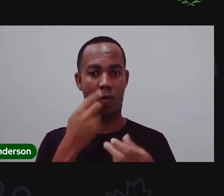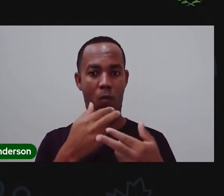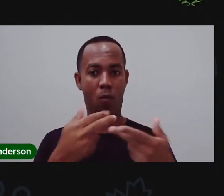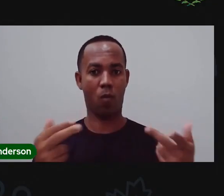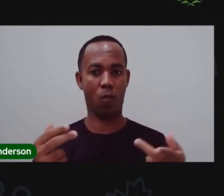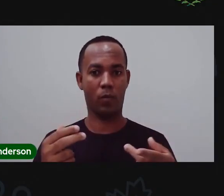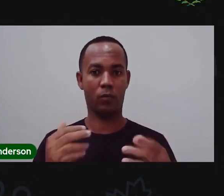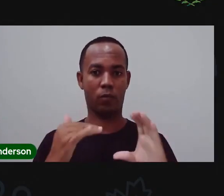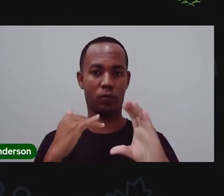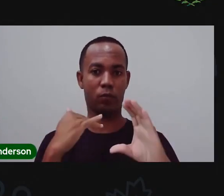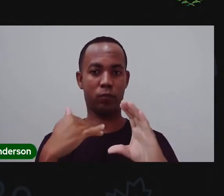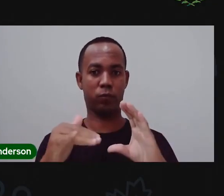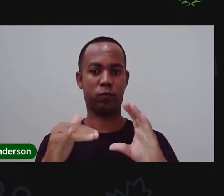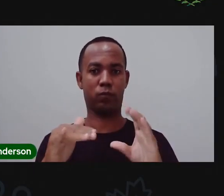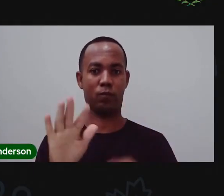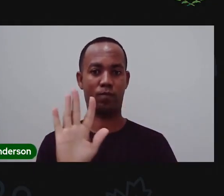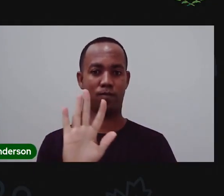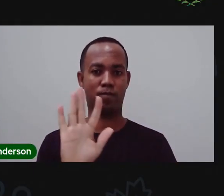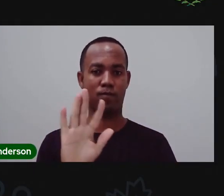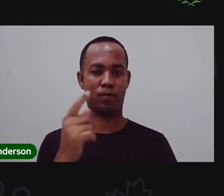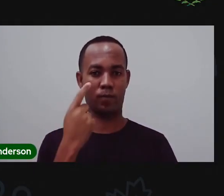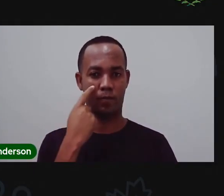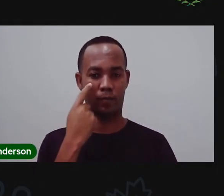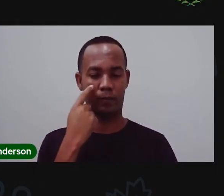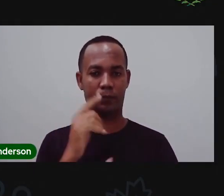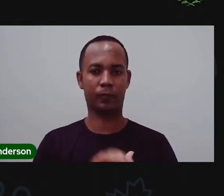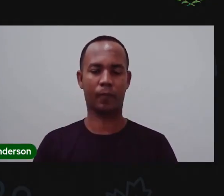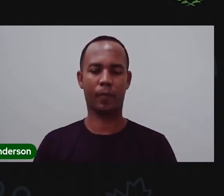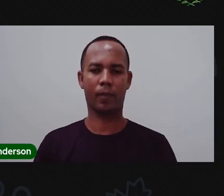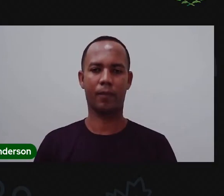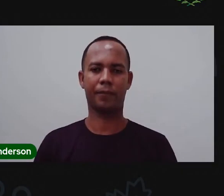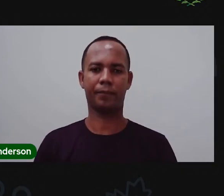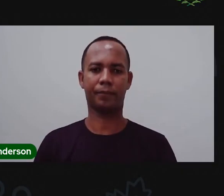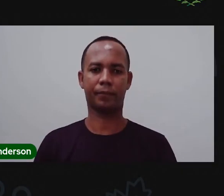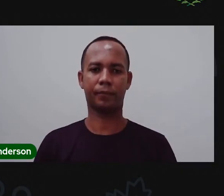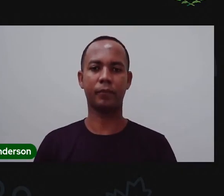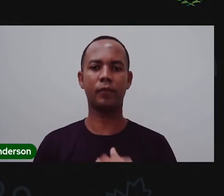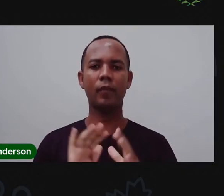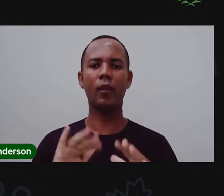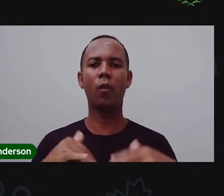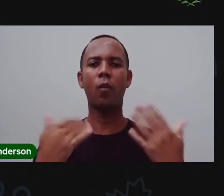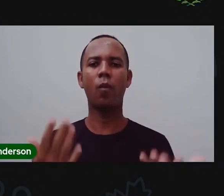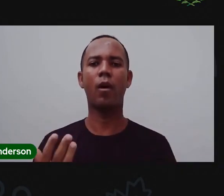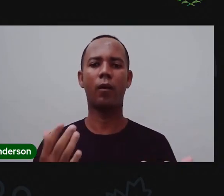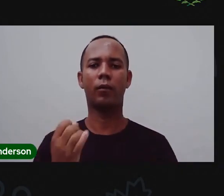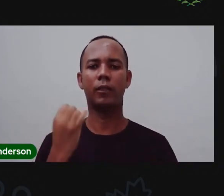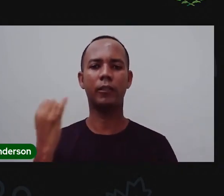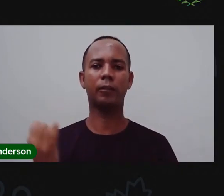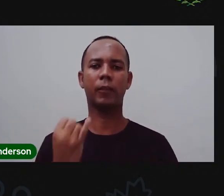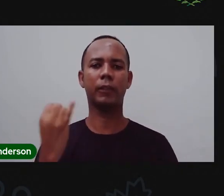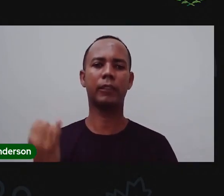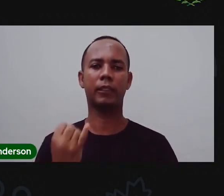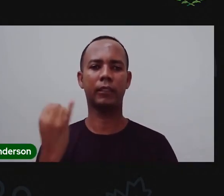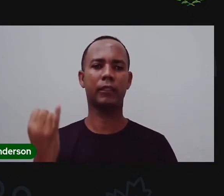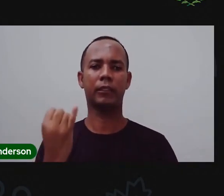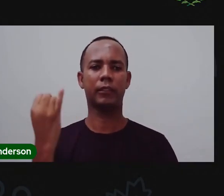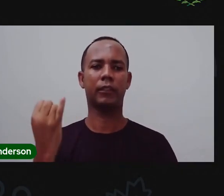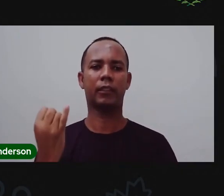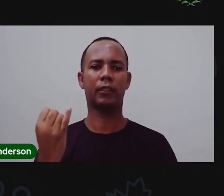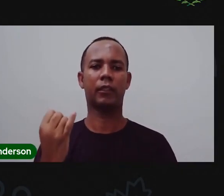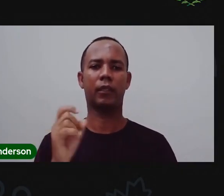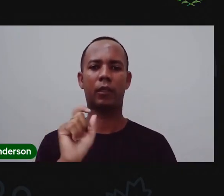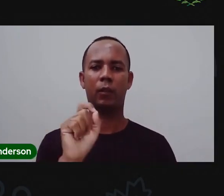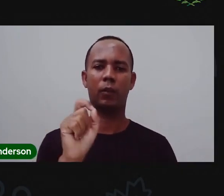sobre o solo, certo? Bom, e qual a importância de fato desse